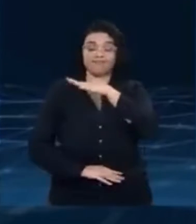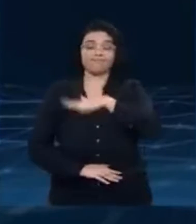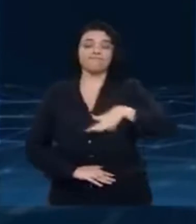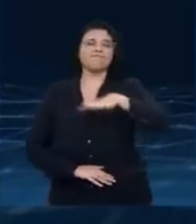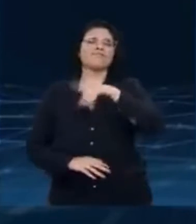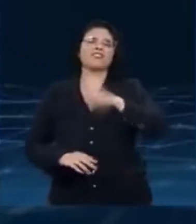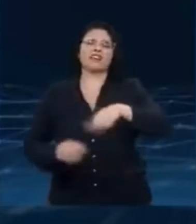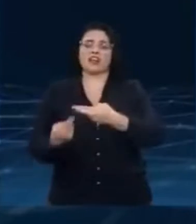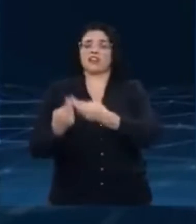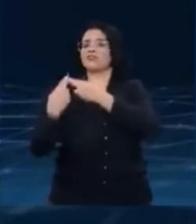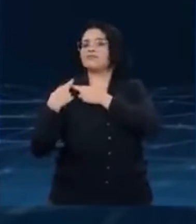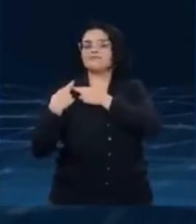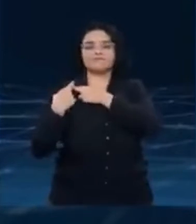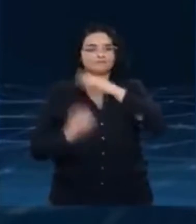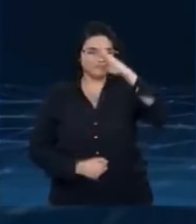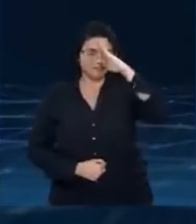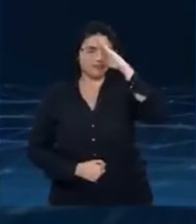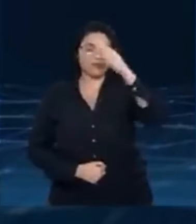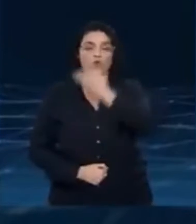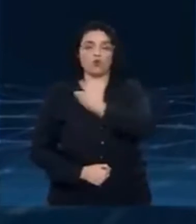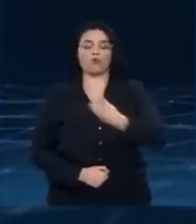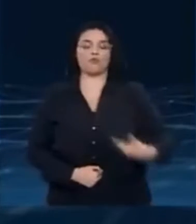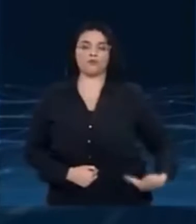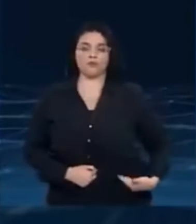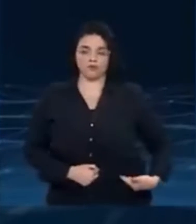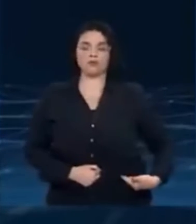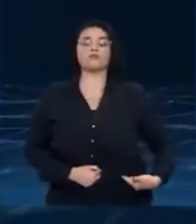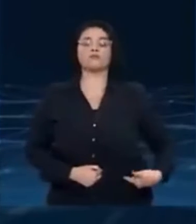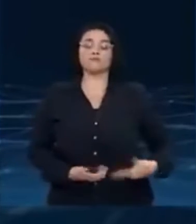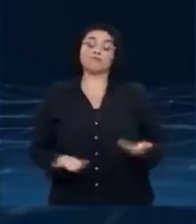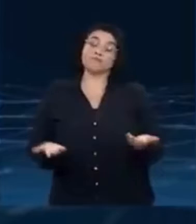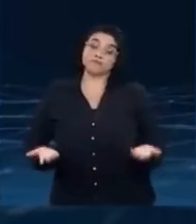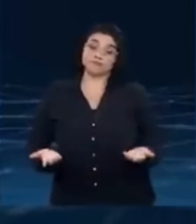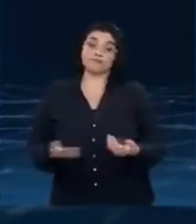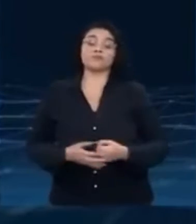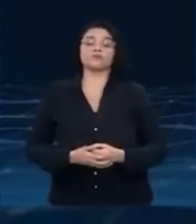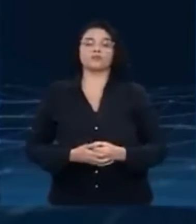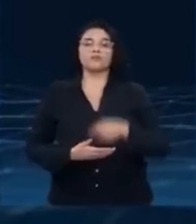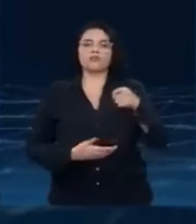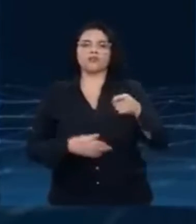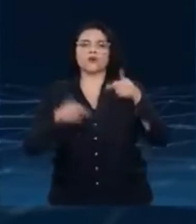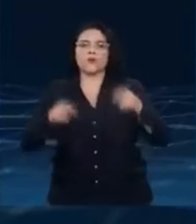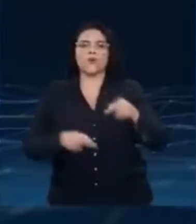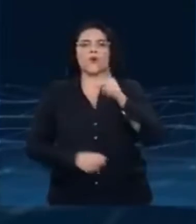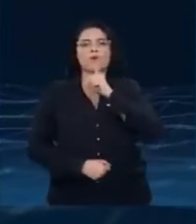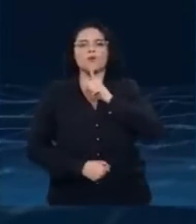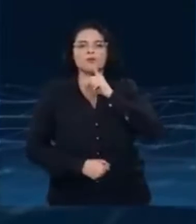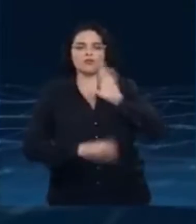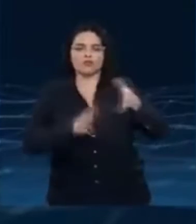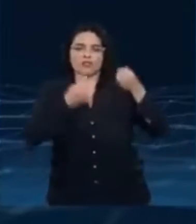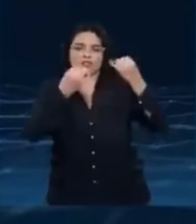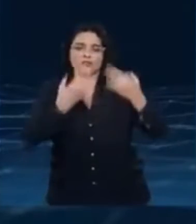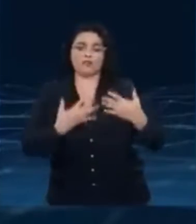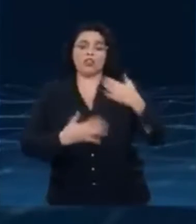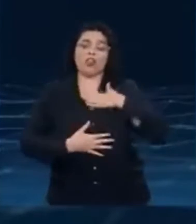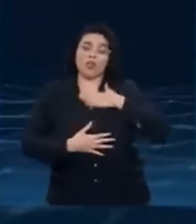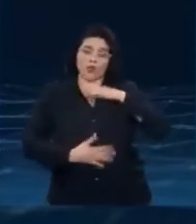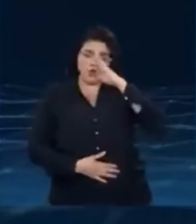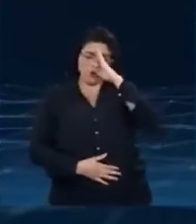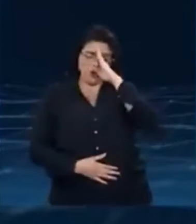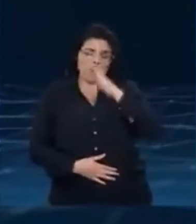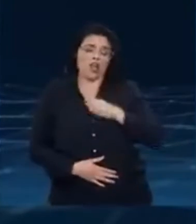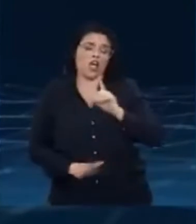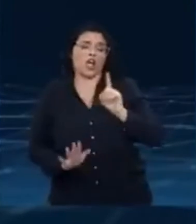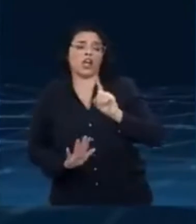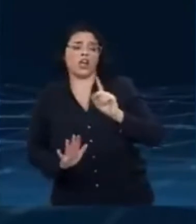responsabilidade do governador. Não é como disse o Rodrigo, indiretamente eu sou responsável. Aqui no